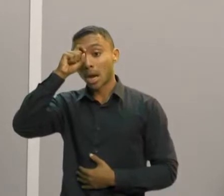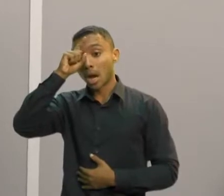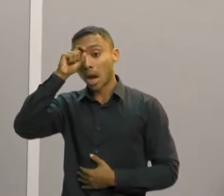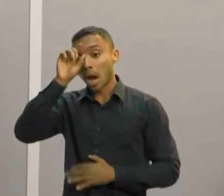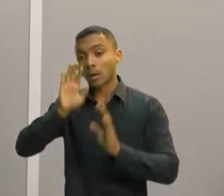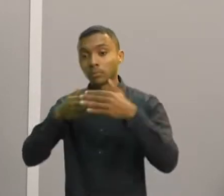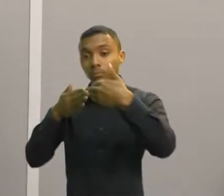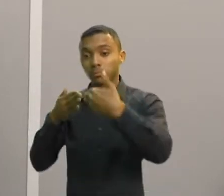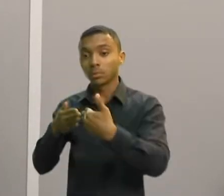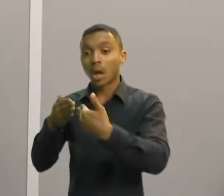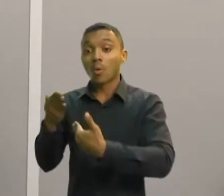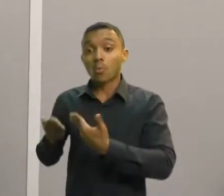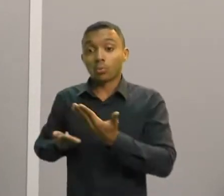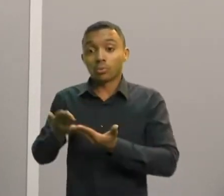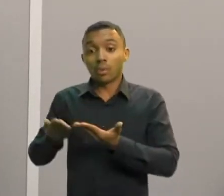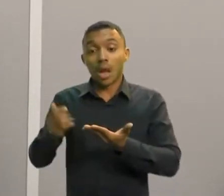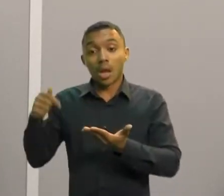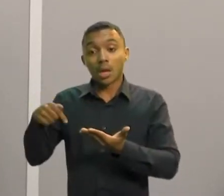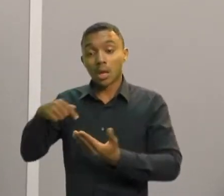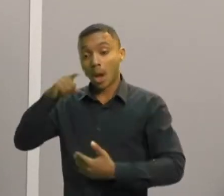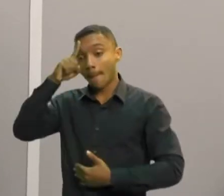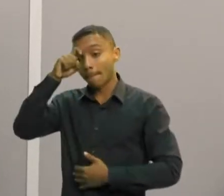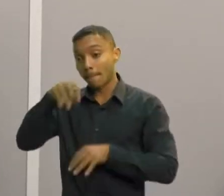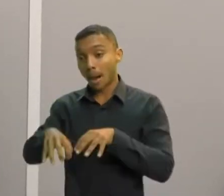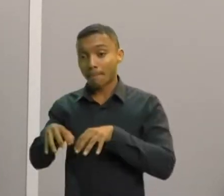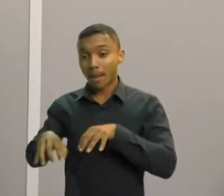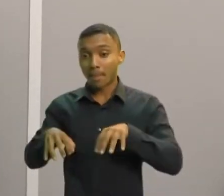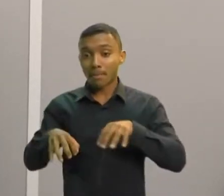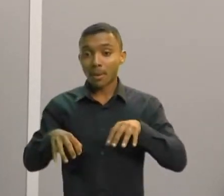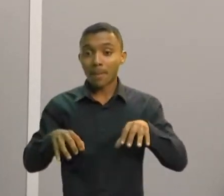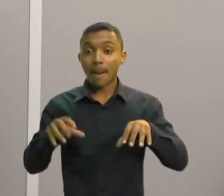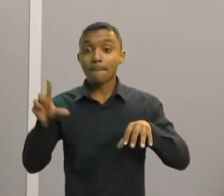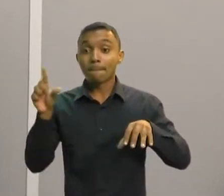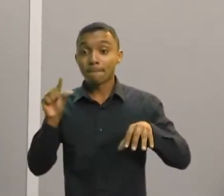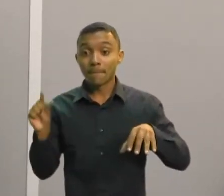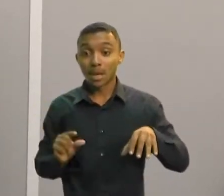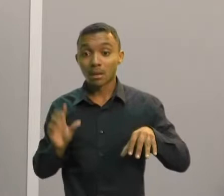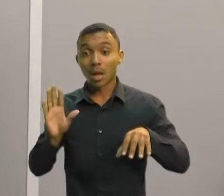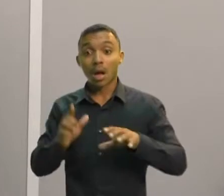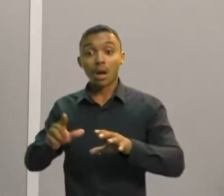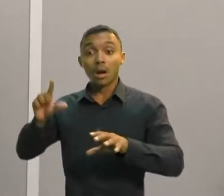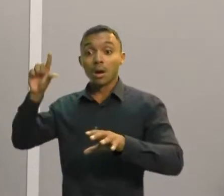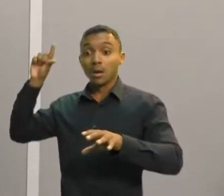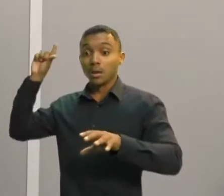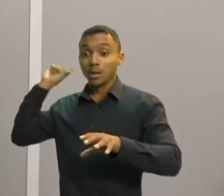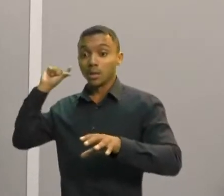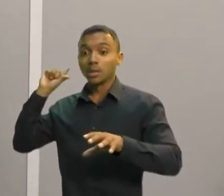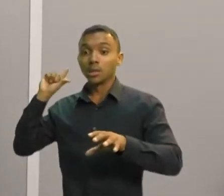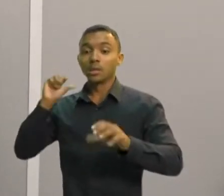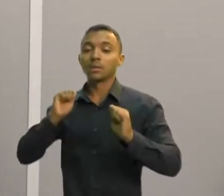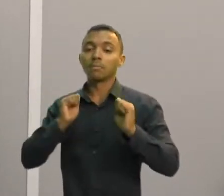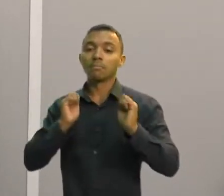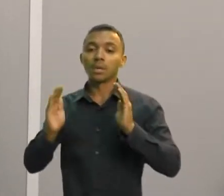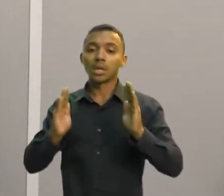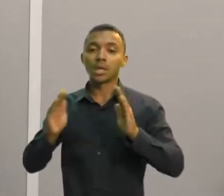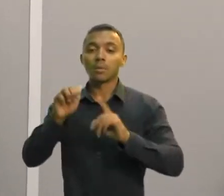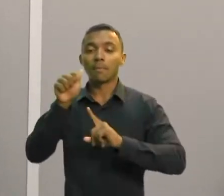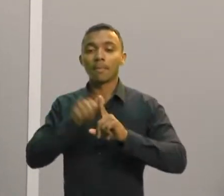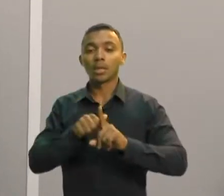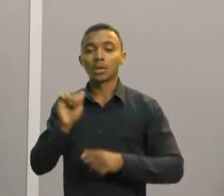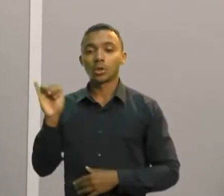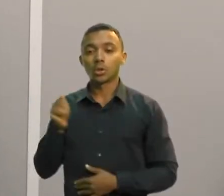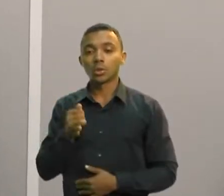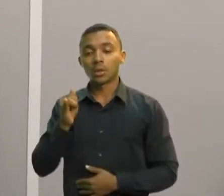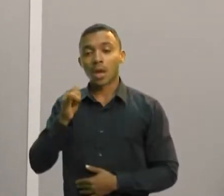saúde, do nosso posto de saúde, ele é menos de um terço do que foi no pico aí no meio de janeiro. Nós diminuímos aí do